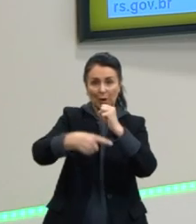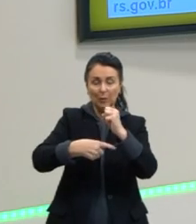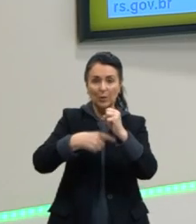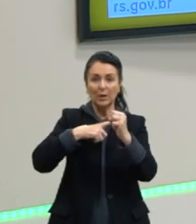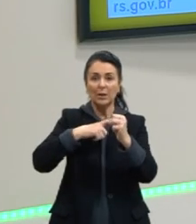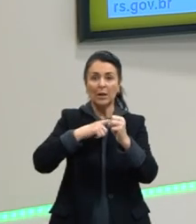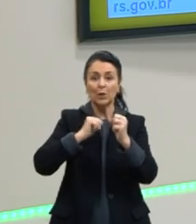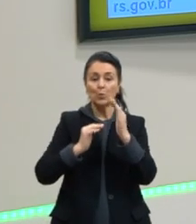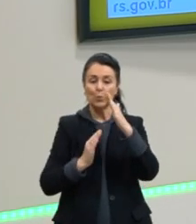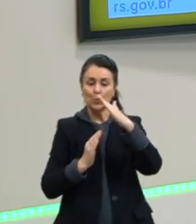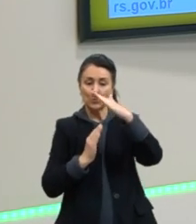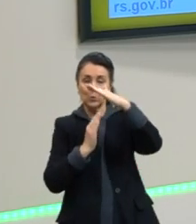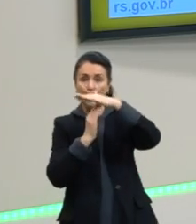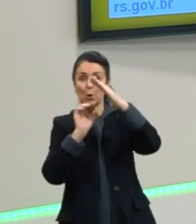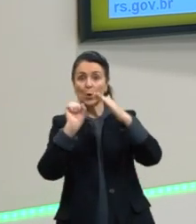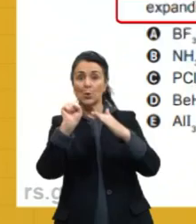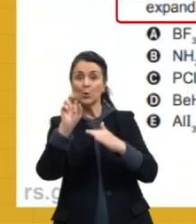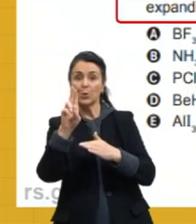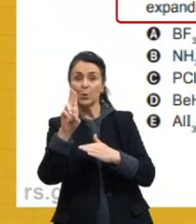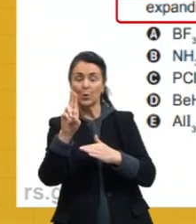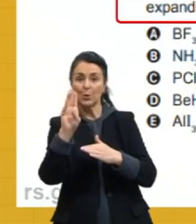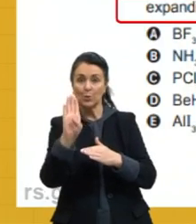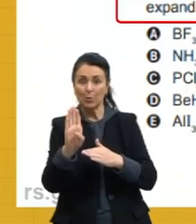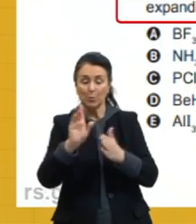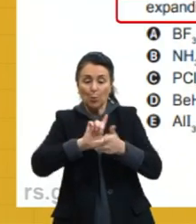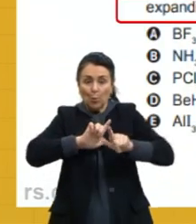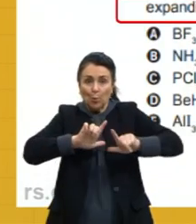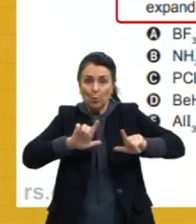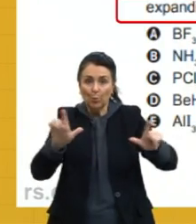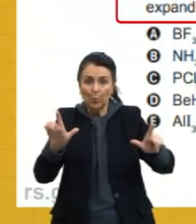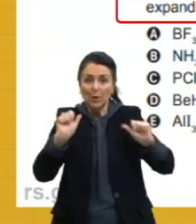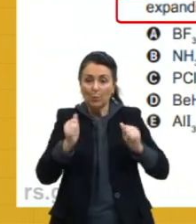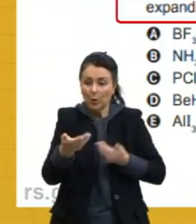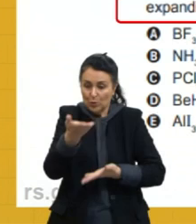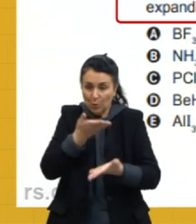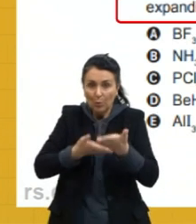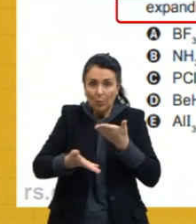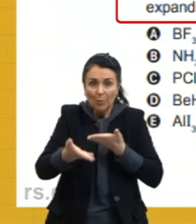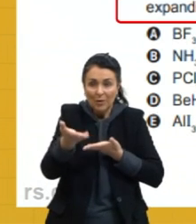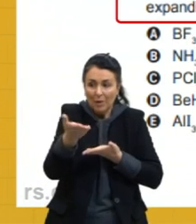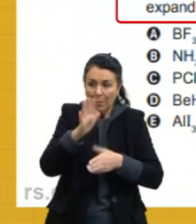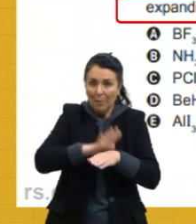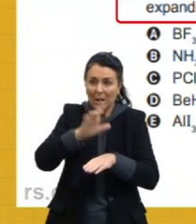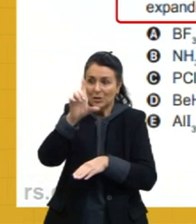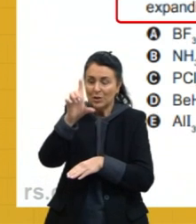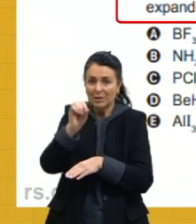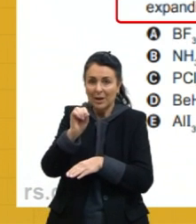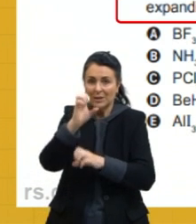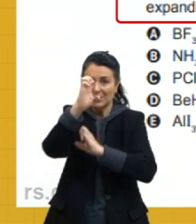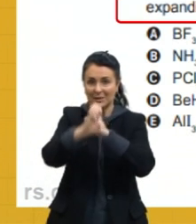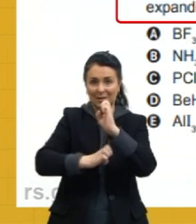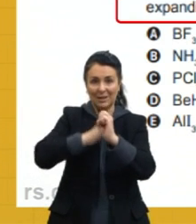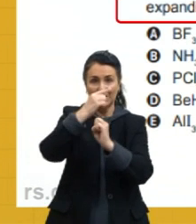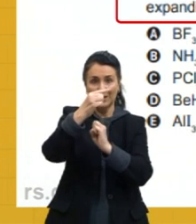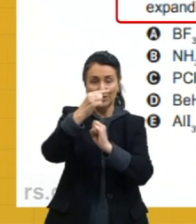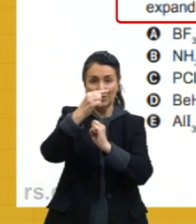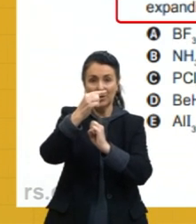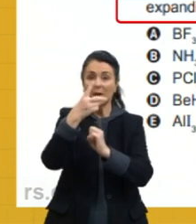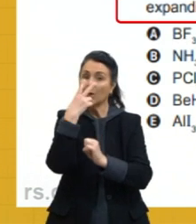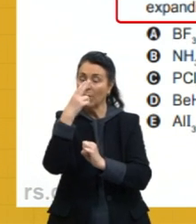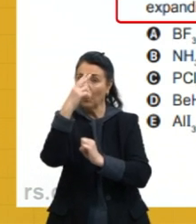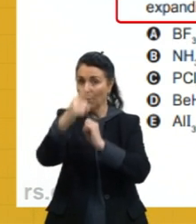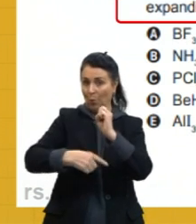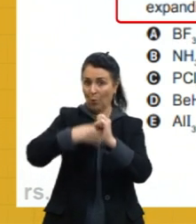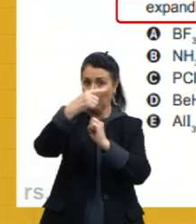subnível D vazio, que pode compartilhar mais de 10 elétrons, o que é o caso desse átomo do fósforo. Então, eu